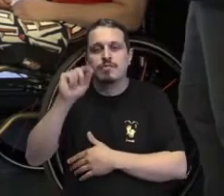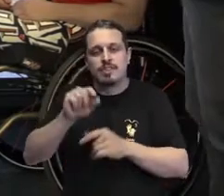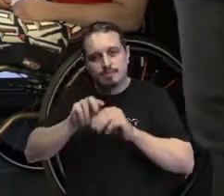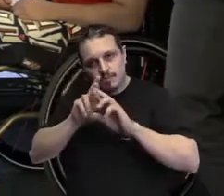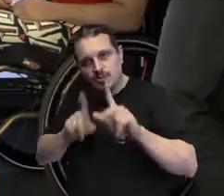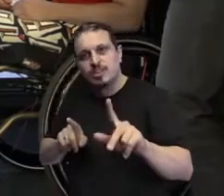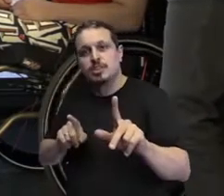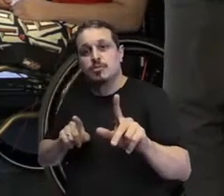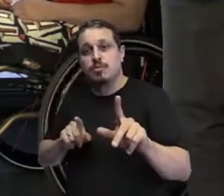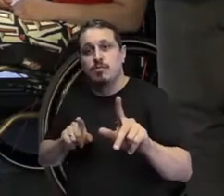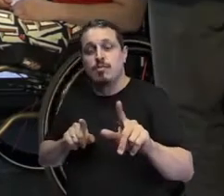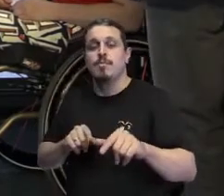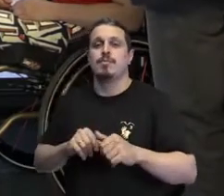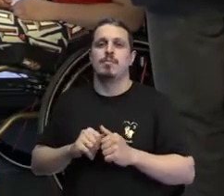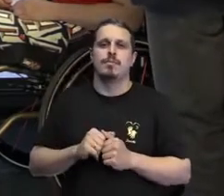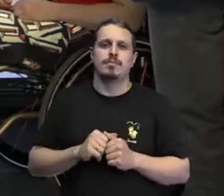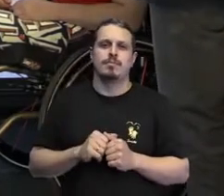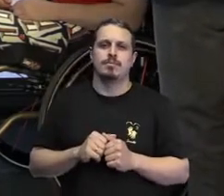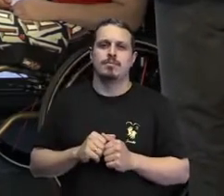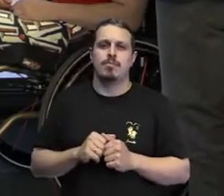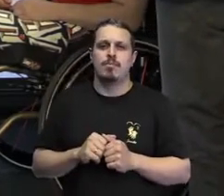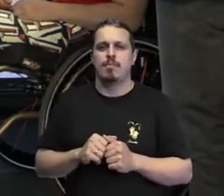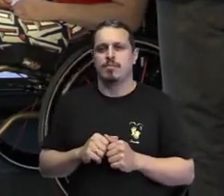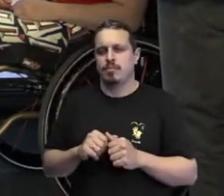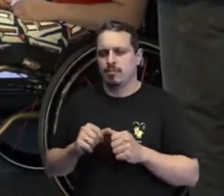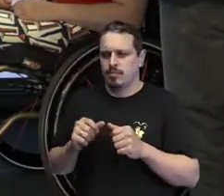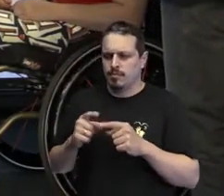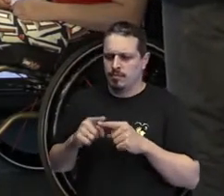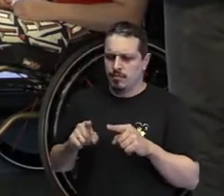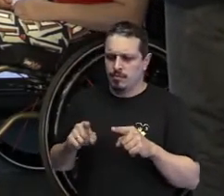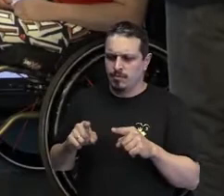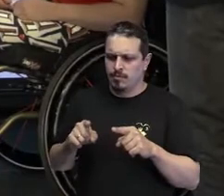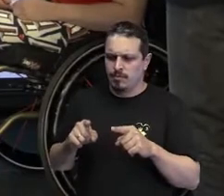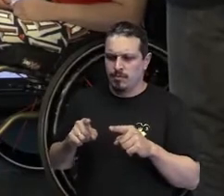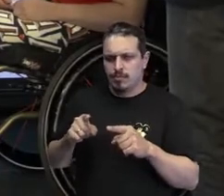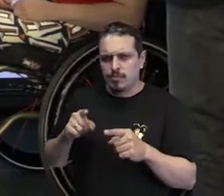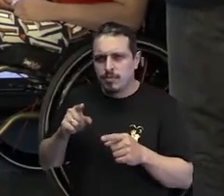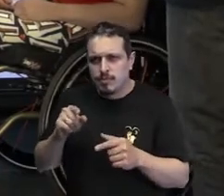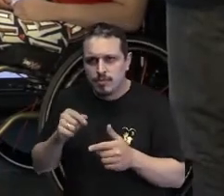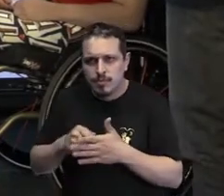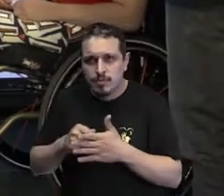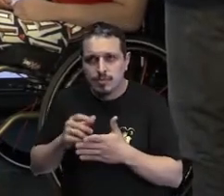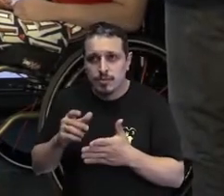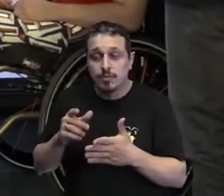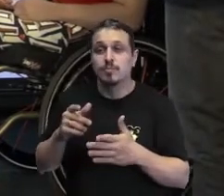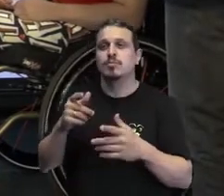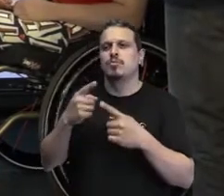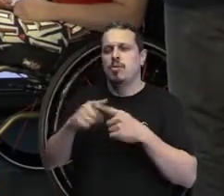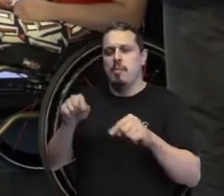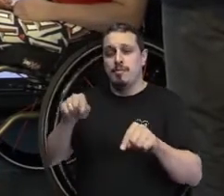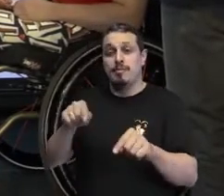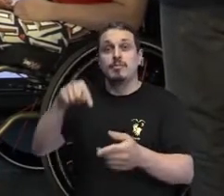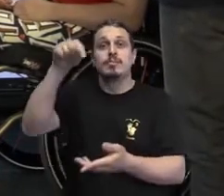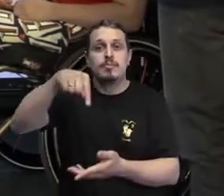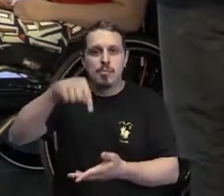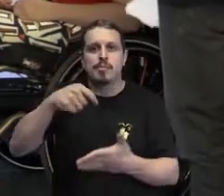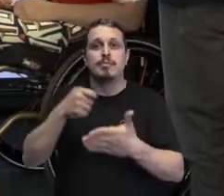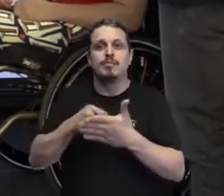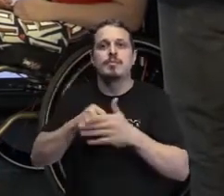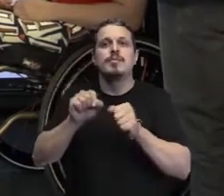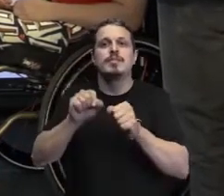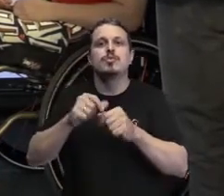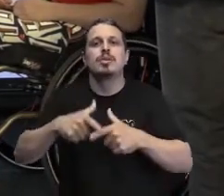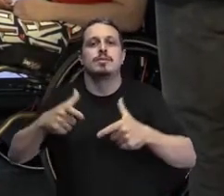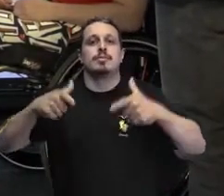não só para o deficiente, mas como mulher, então a gente aqui é, a luta é um pouquinho maior por conta que